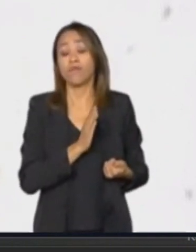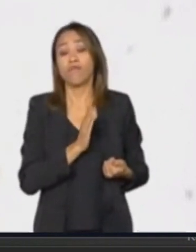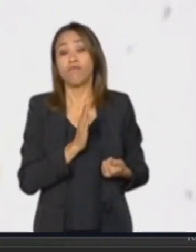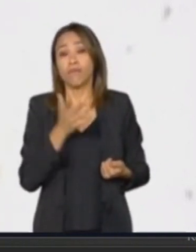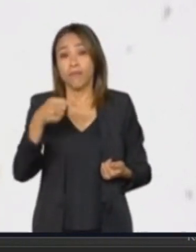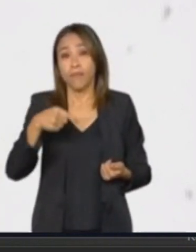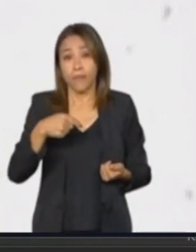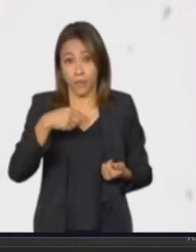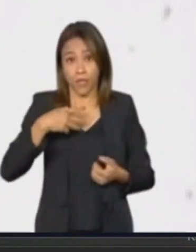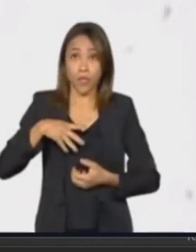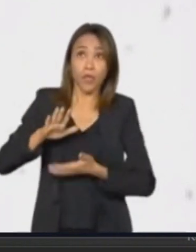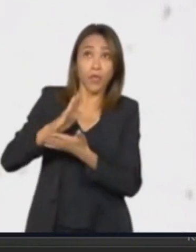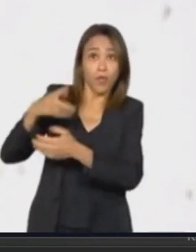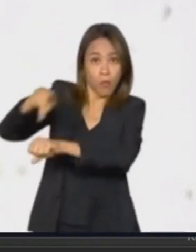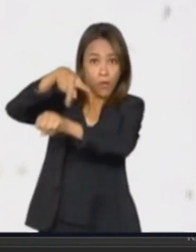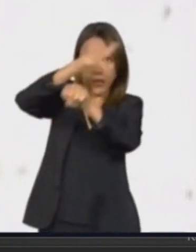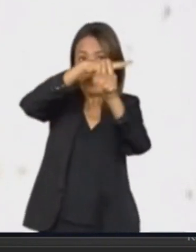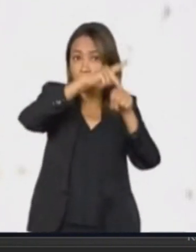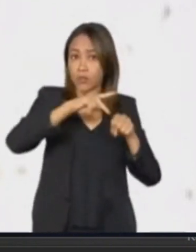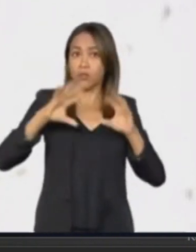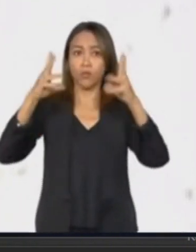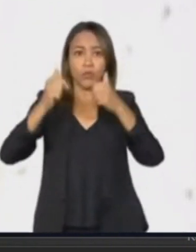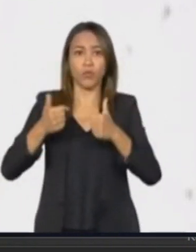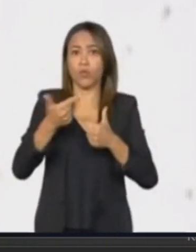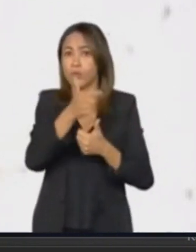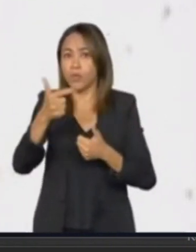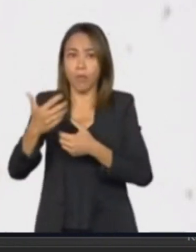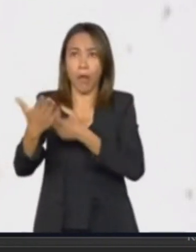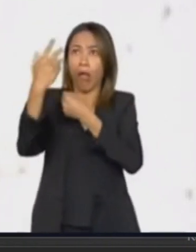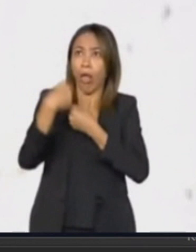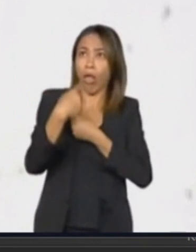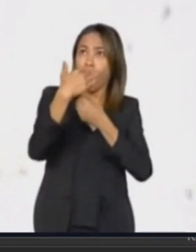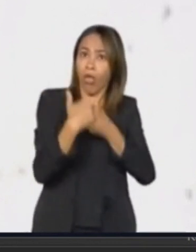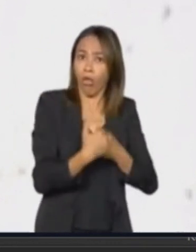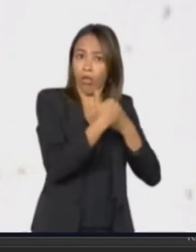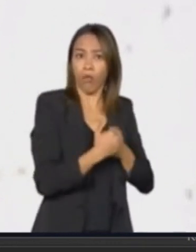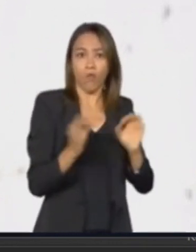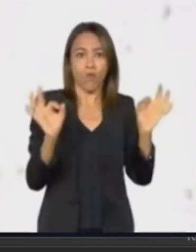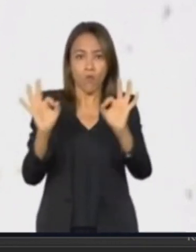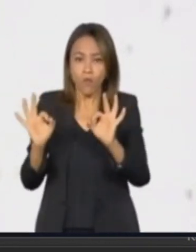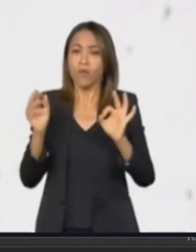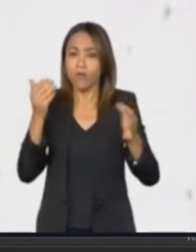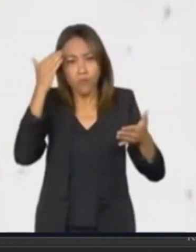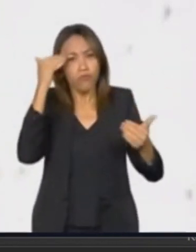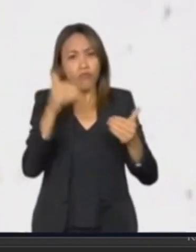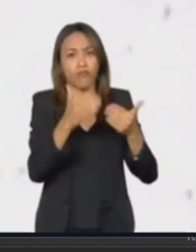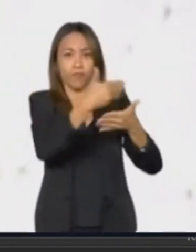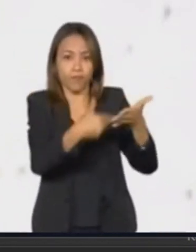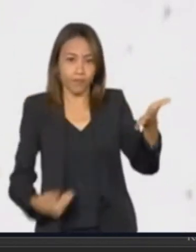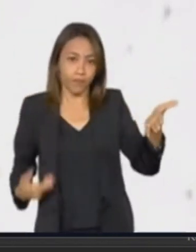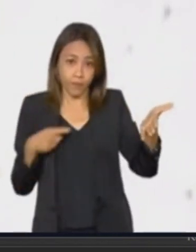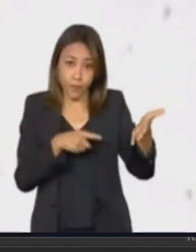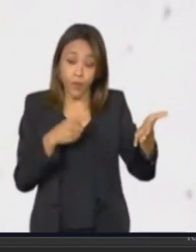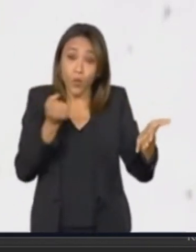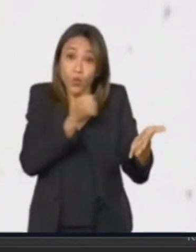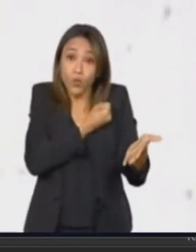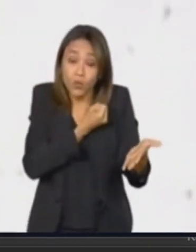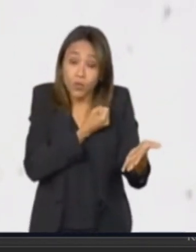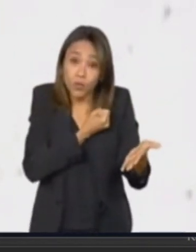do mundo. O fato de termos pessoas em situação de rua nessa quadra da história, em números absolutamente